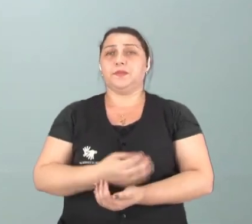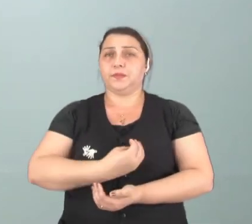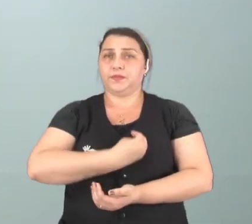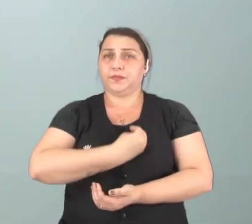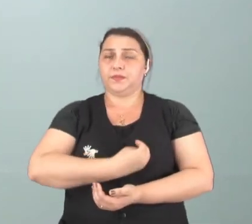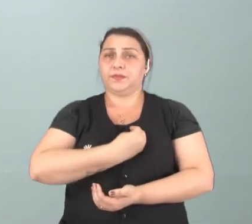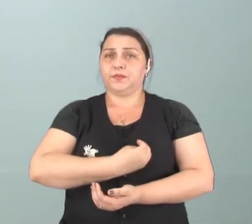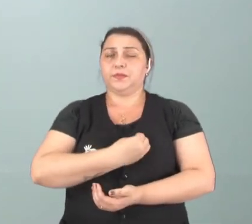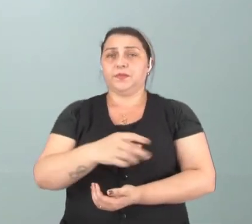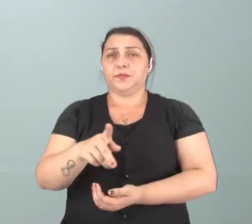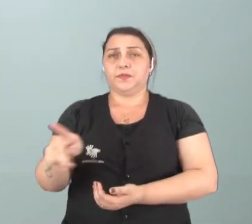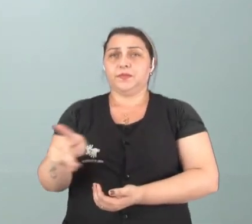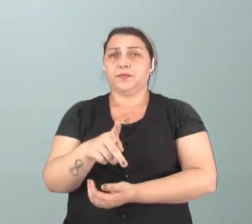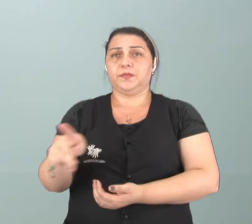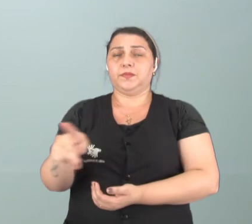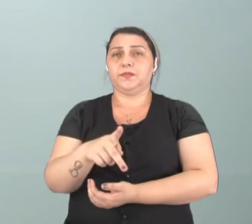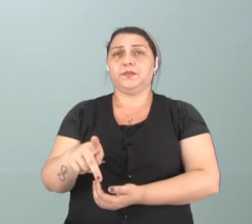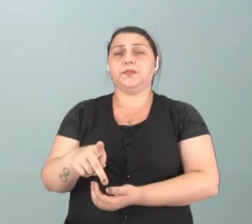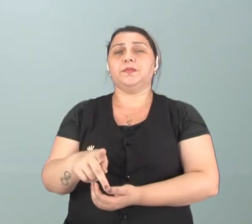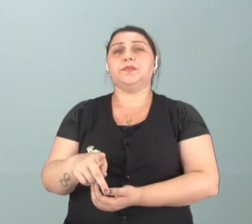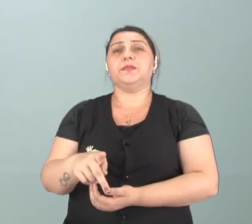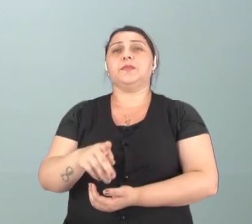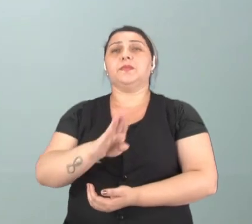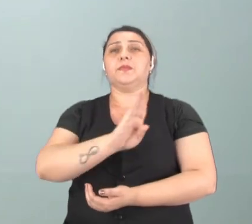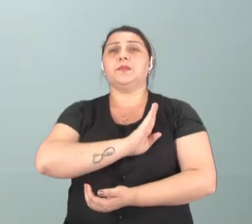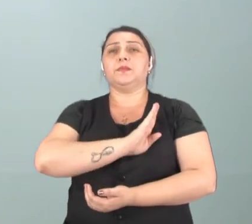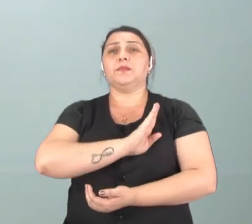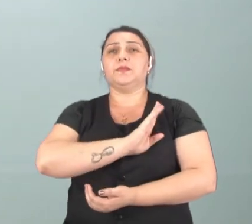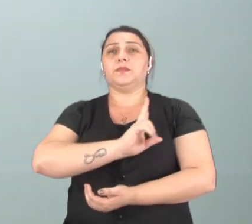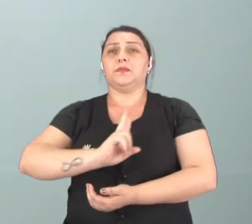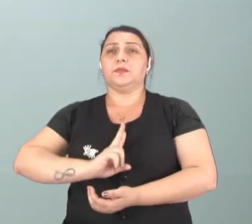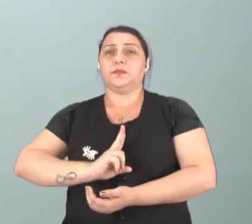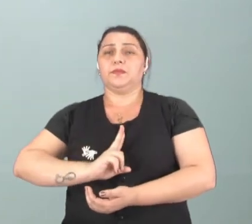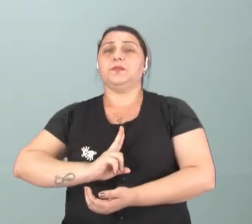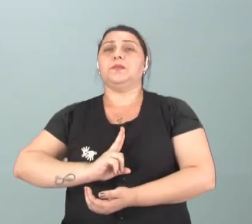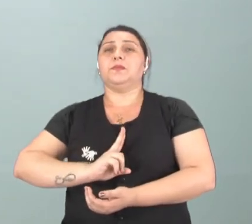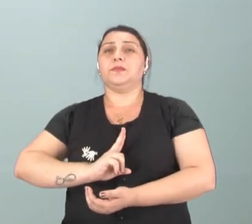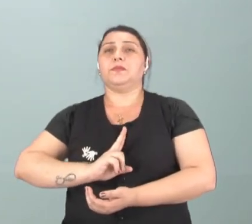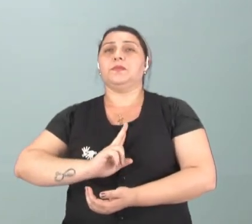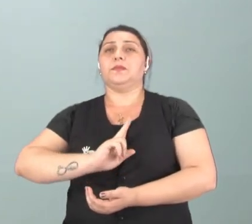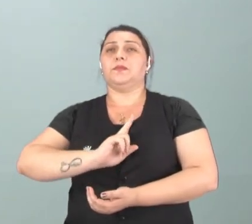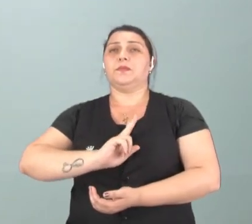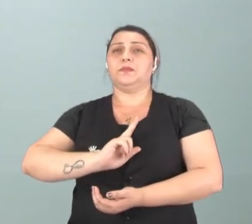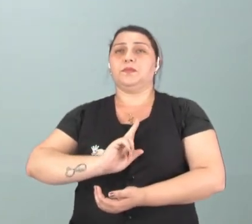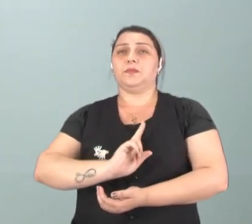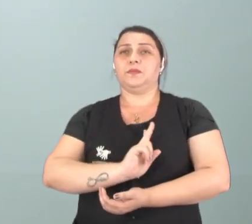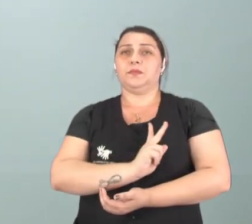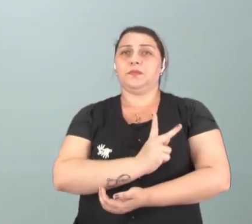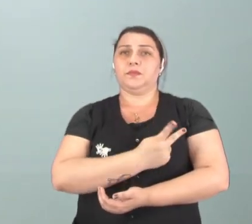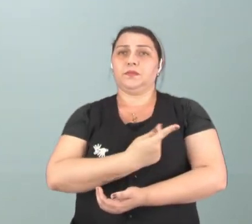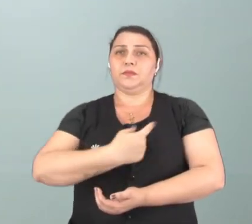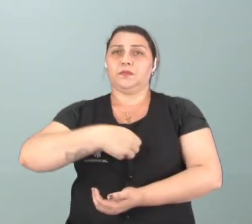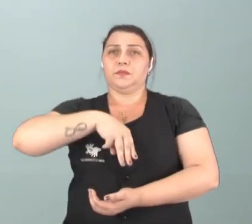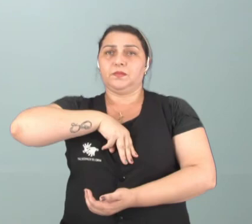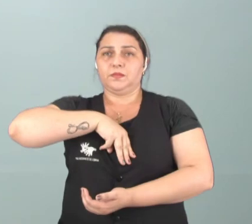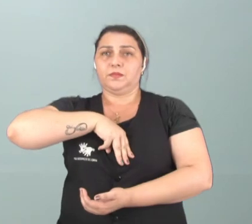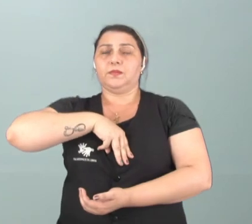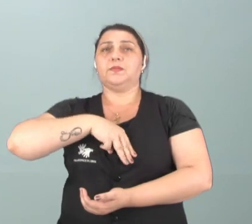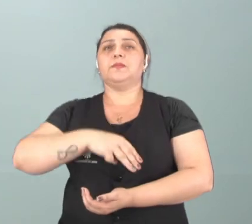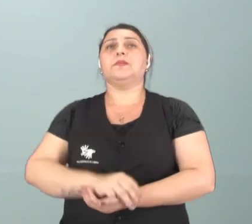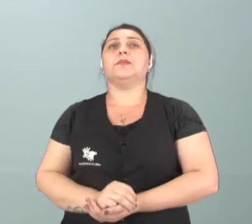participando aí pro professor. Pra mim, os alunos do Bertha Vieira e Raimundo Hermínio de Mello podem estar enviando pra mim pelo WhatsApp no meu privado.